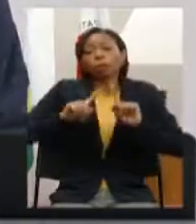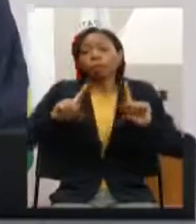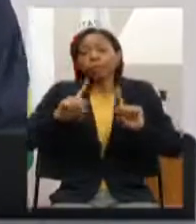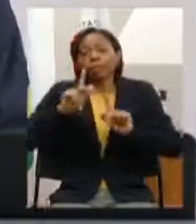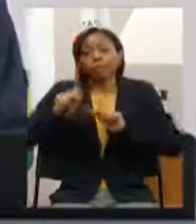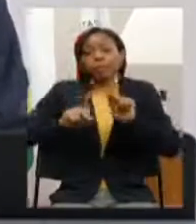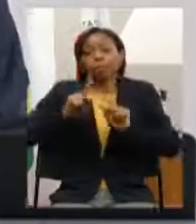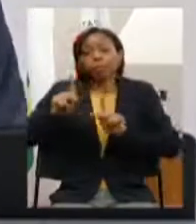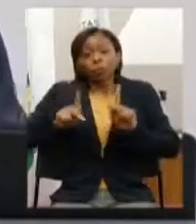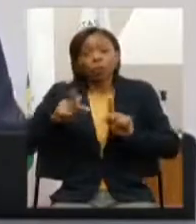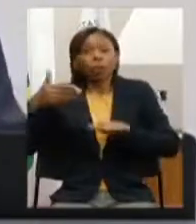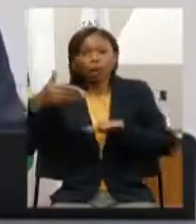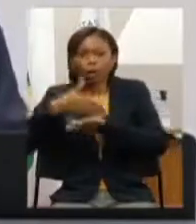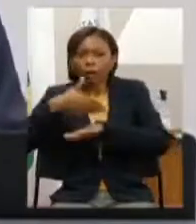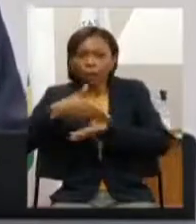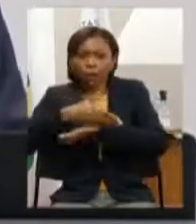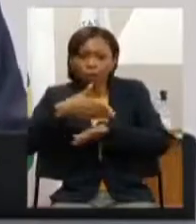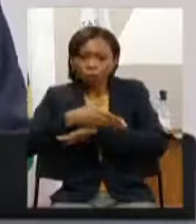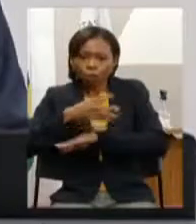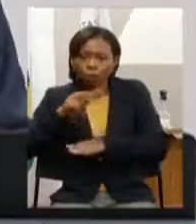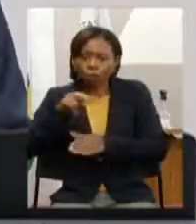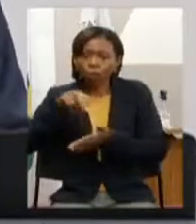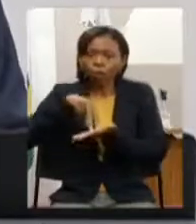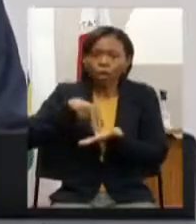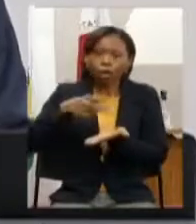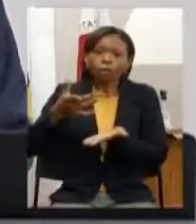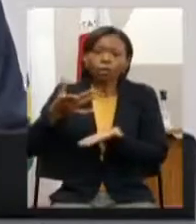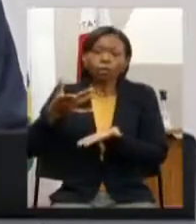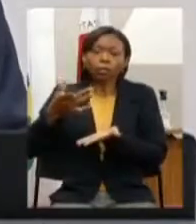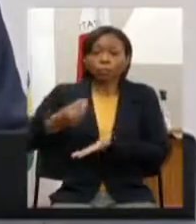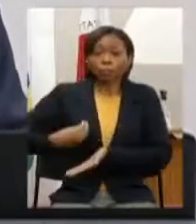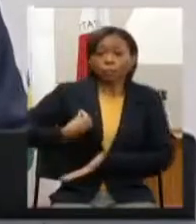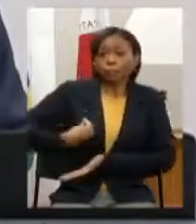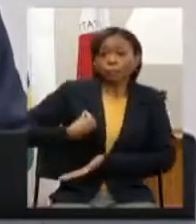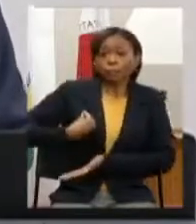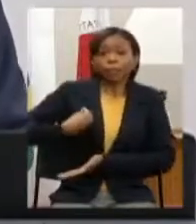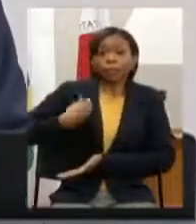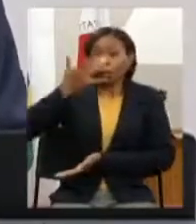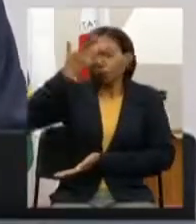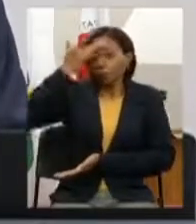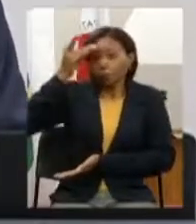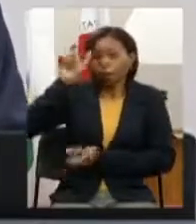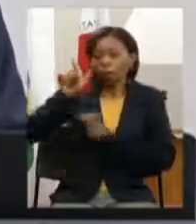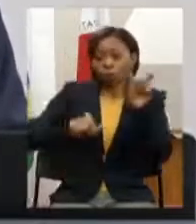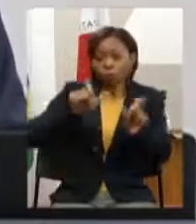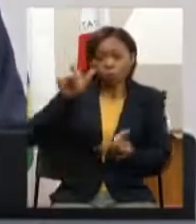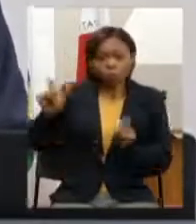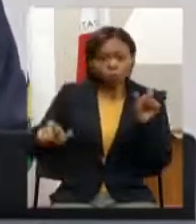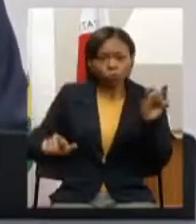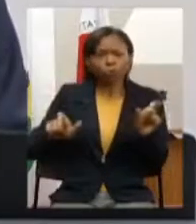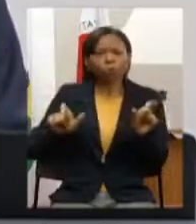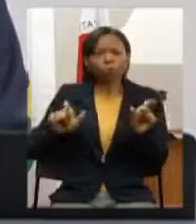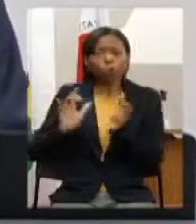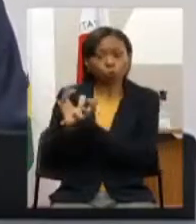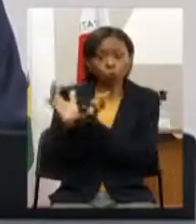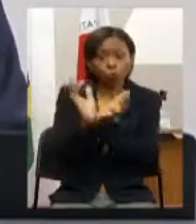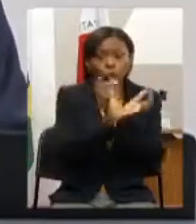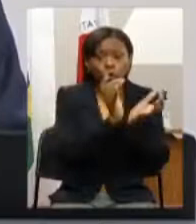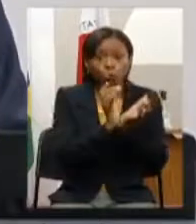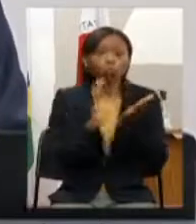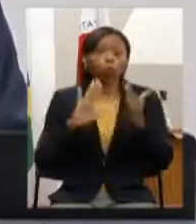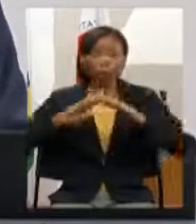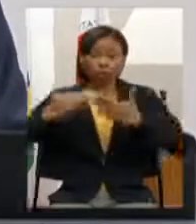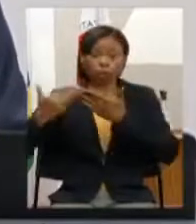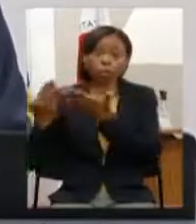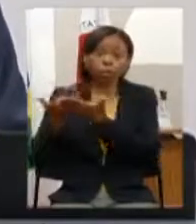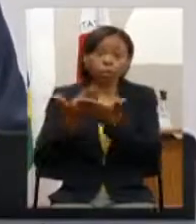comparecem o cidadão a cidadã as organizações as escolas